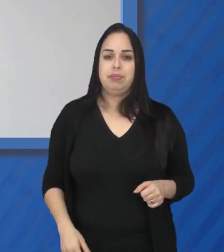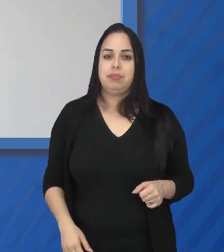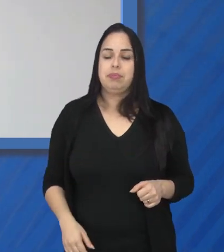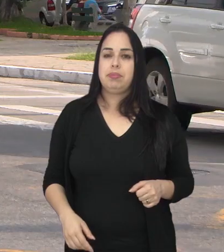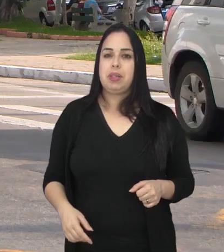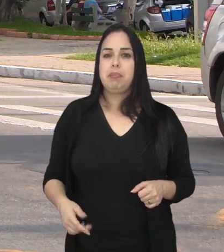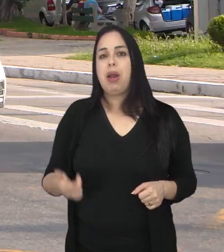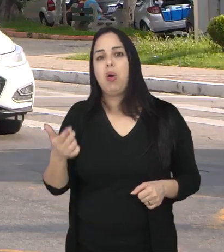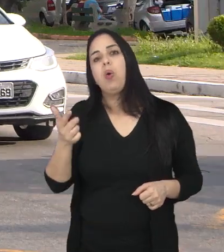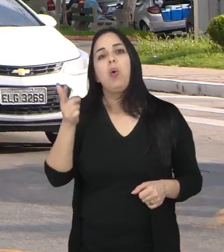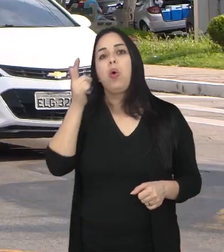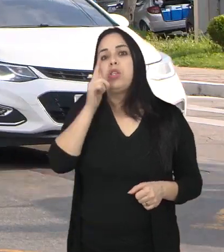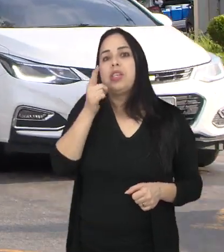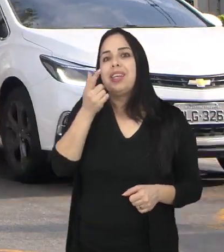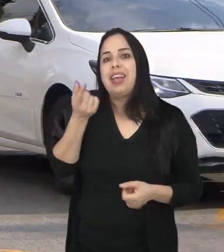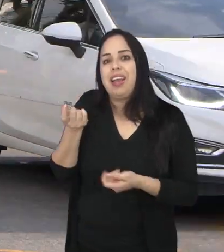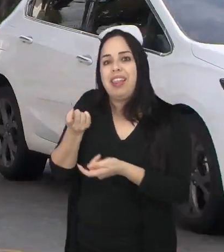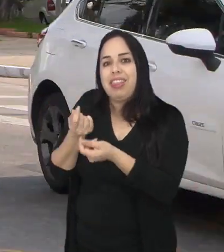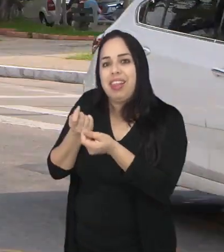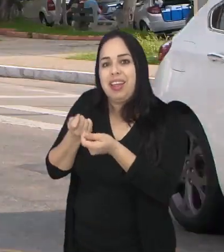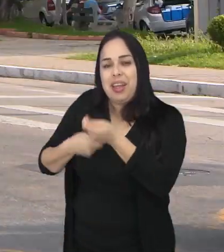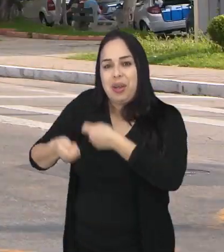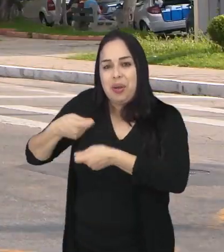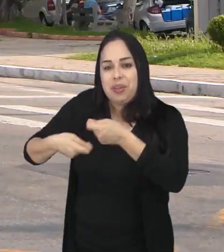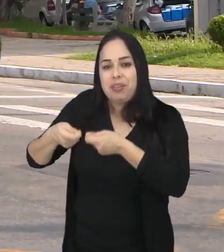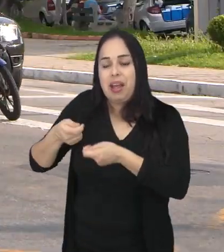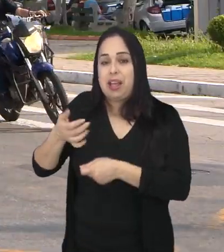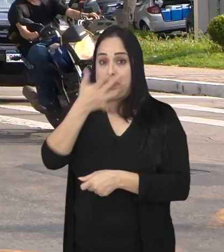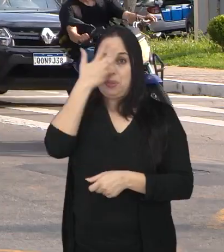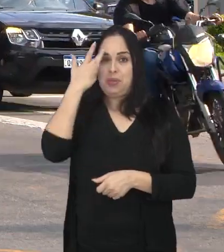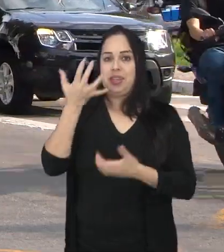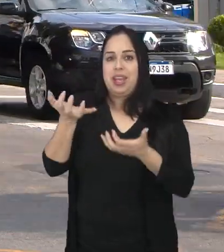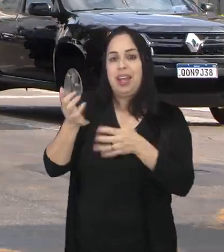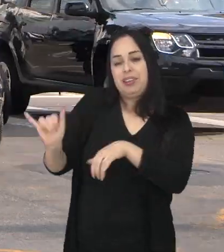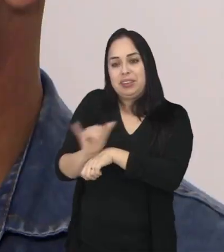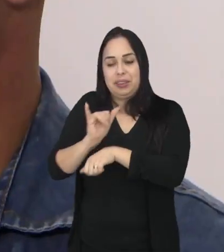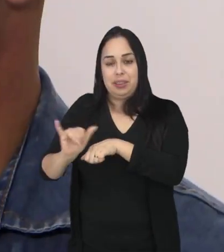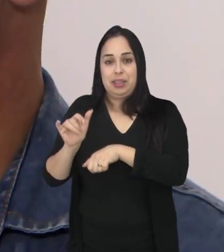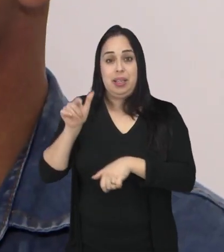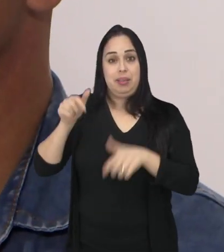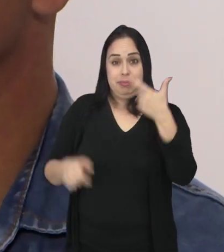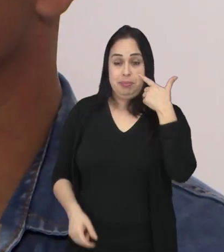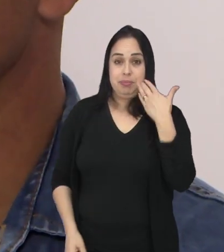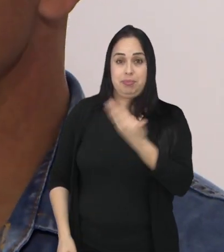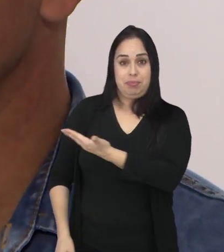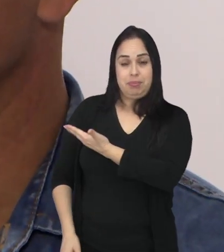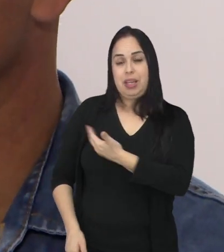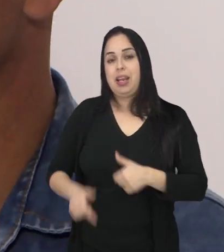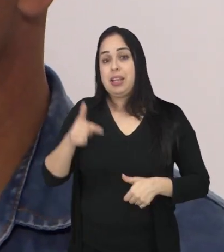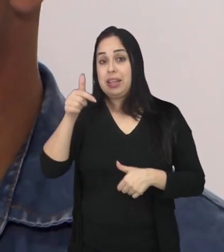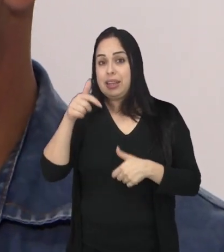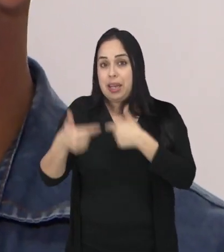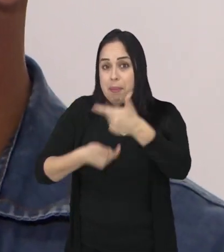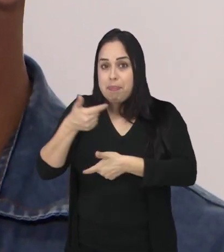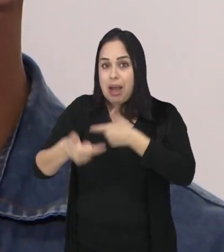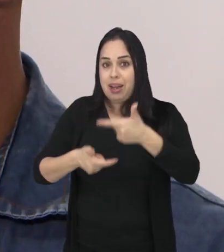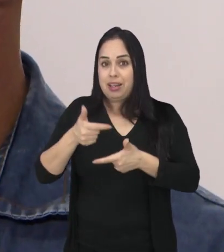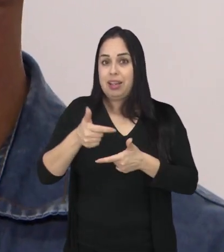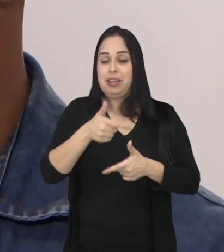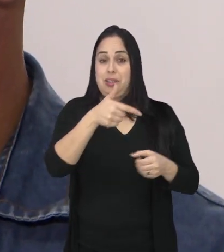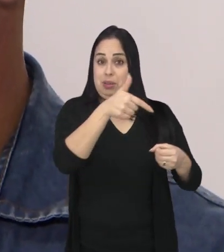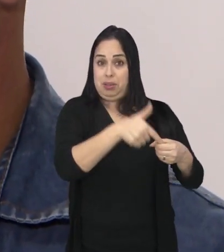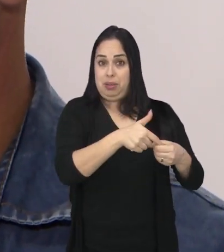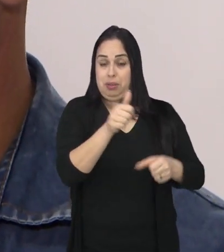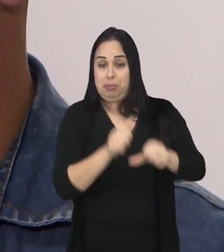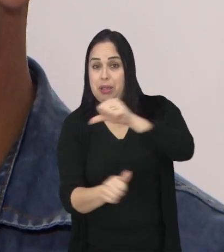sentido também. Para ter acesso a essa economia, muita gente busca alternativas. O Roberto trabalha com a conversão de carros